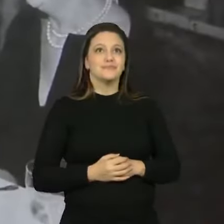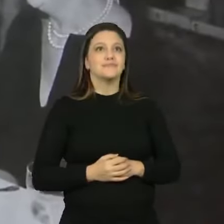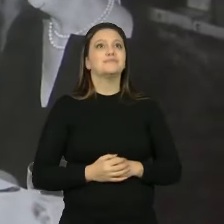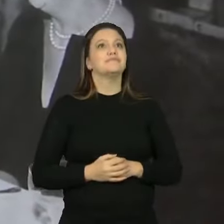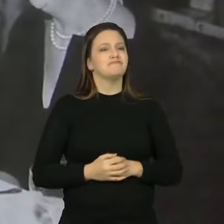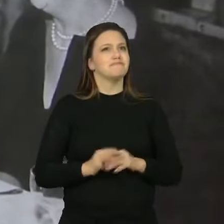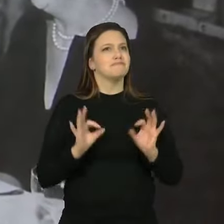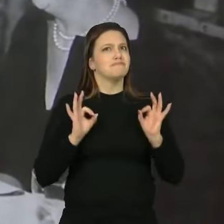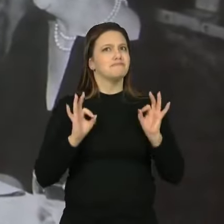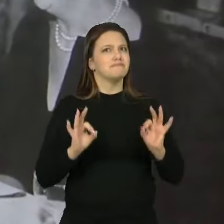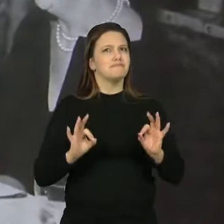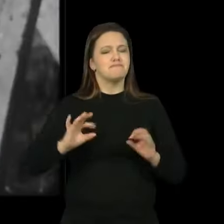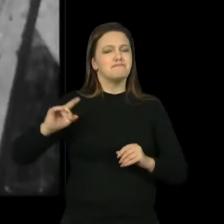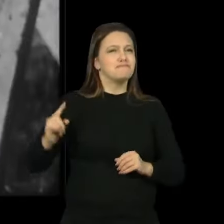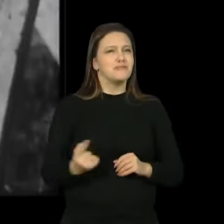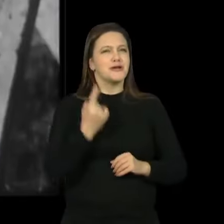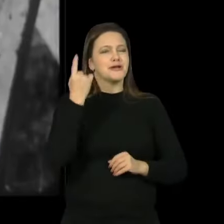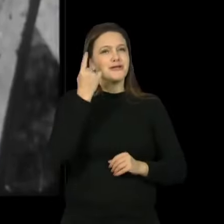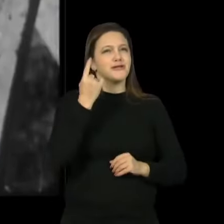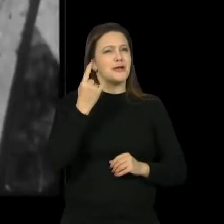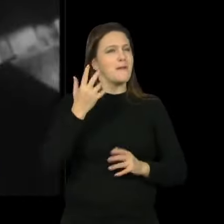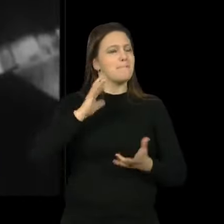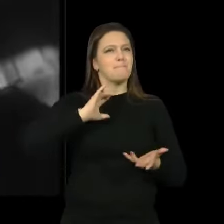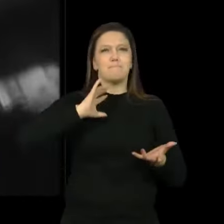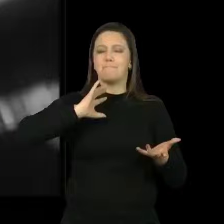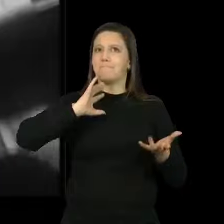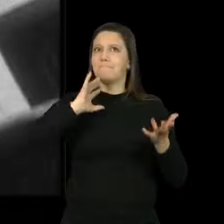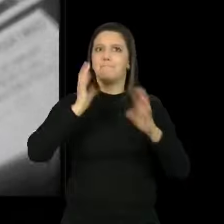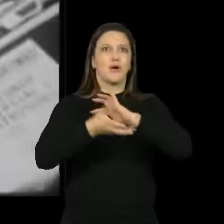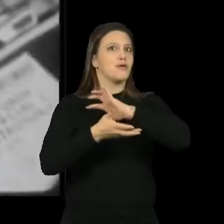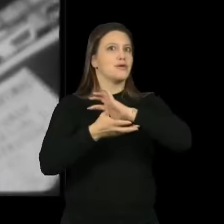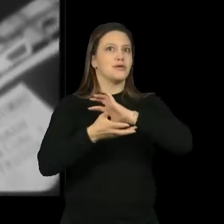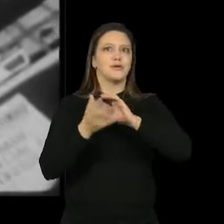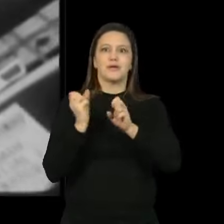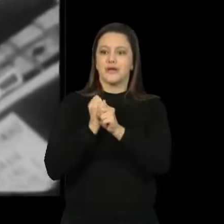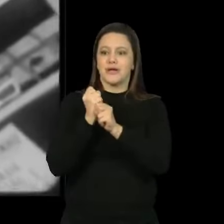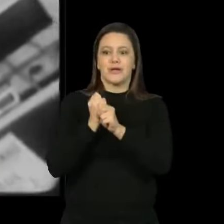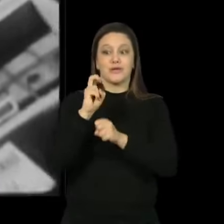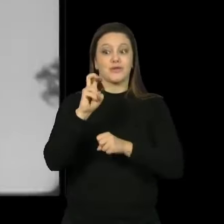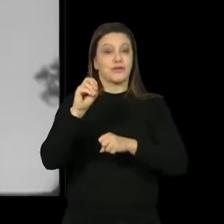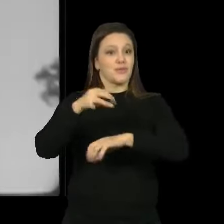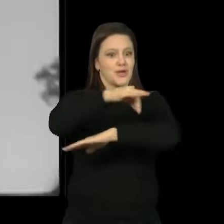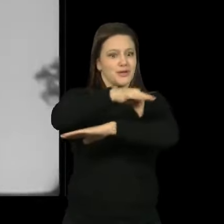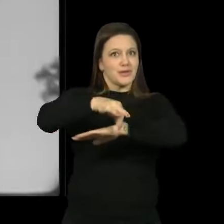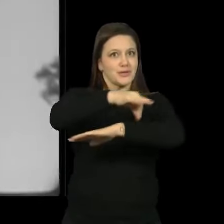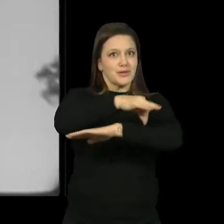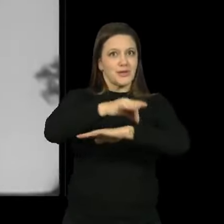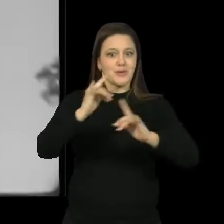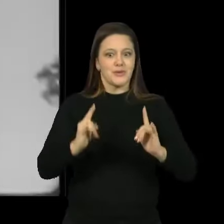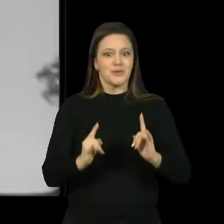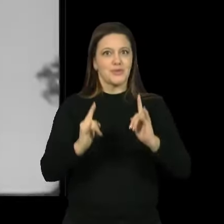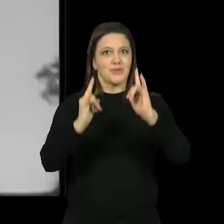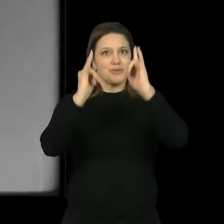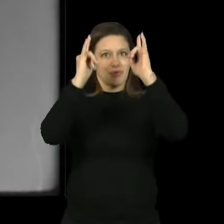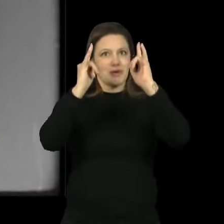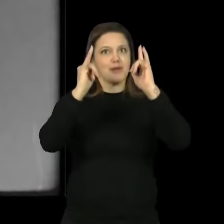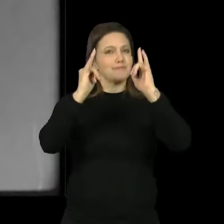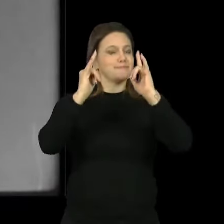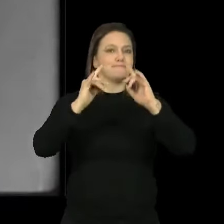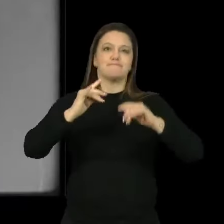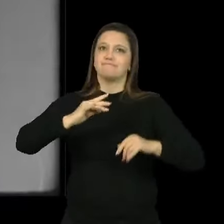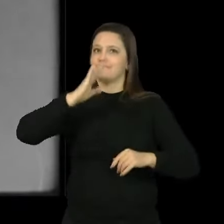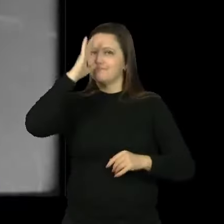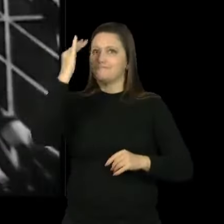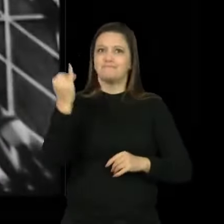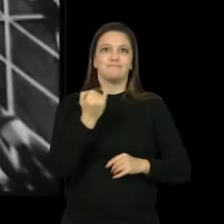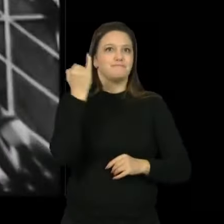Convicto de seu pioneirismo, ele revolucionou a arquitetura nos anos 50. Projetou edifícios icônicos na cidade de